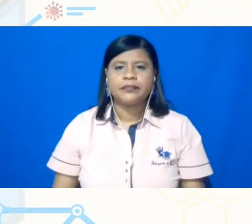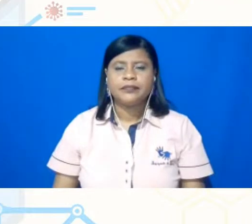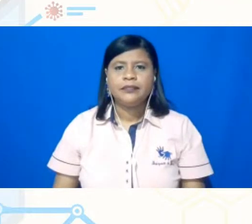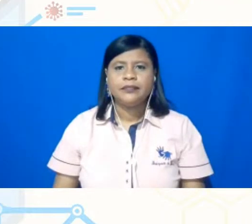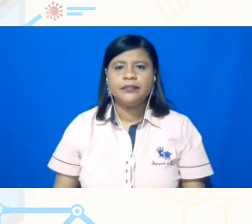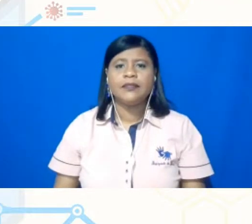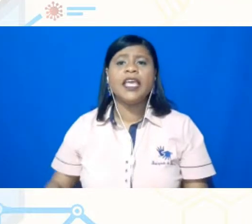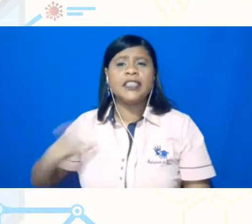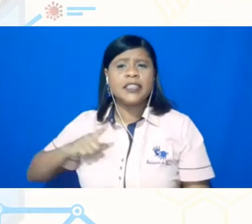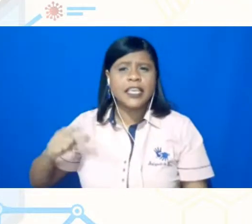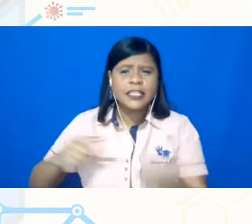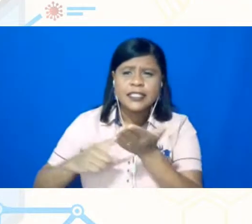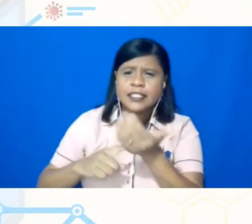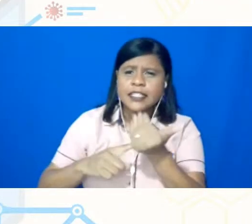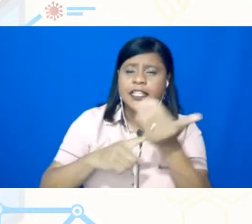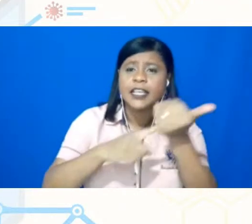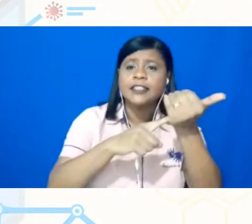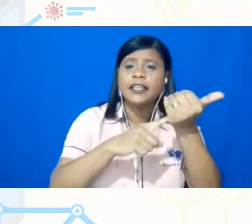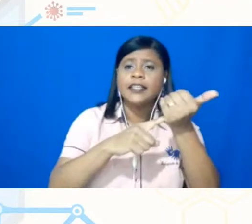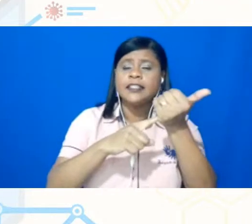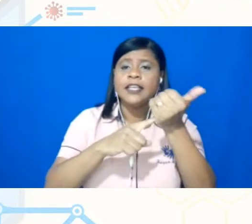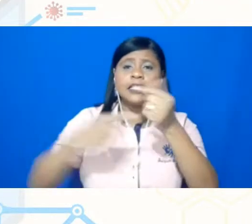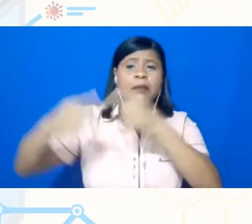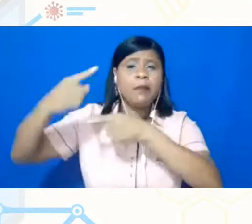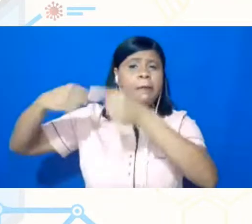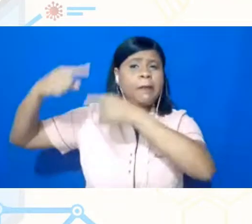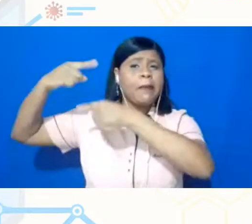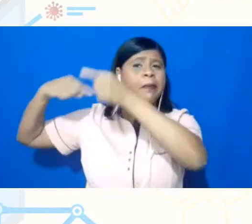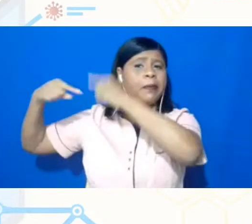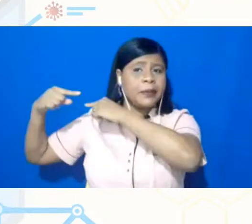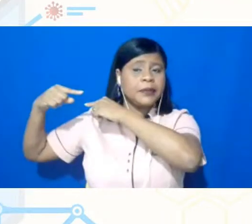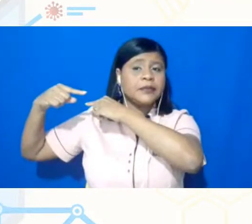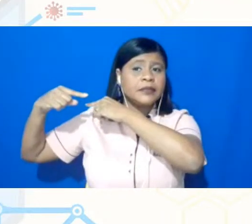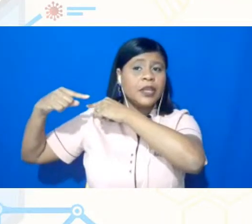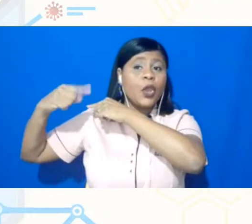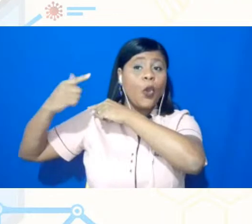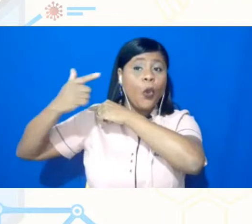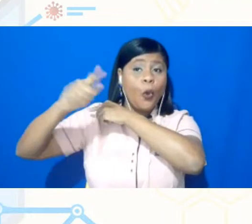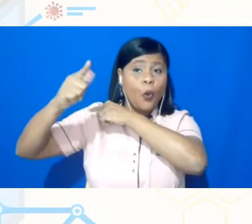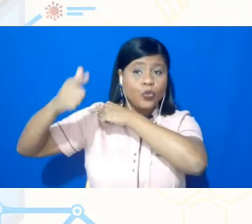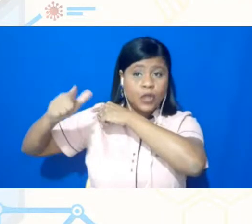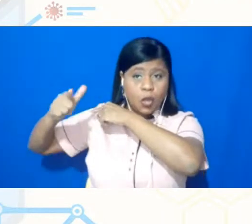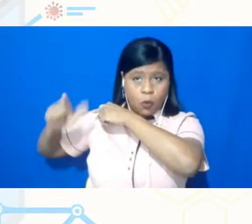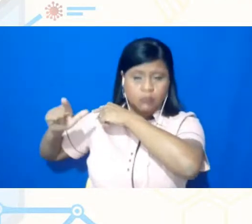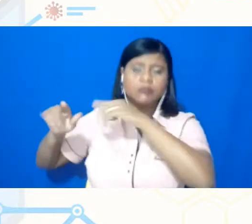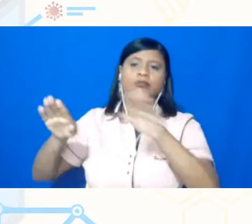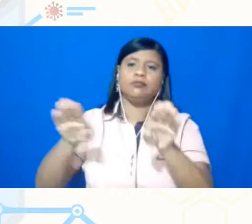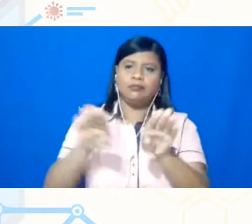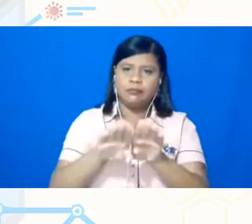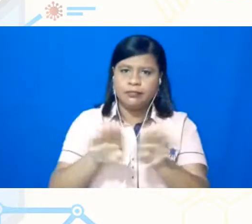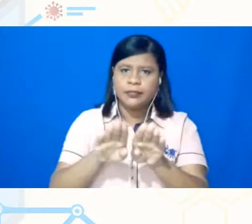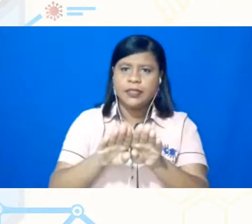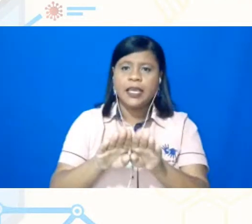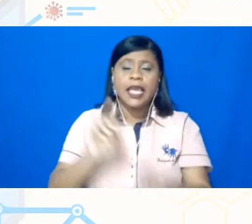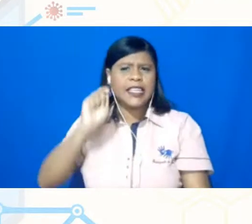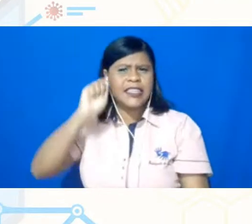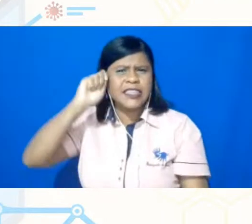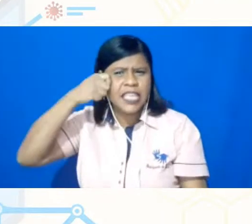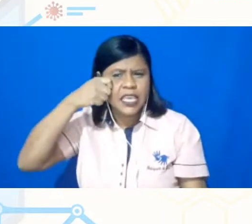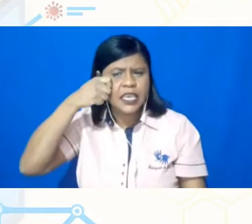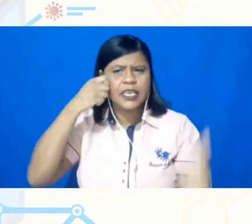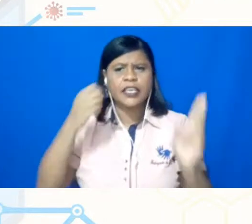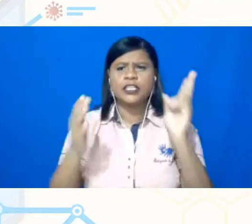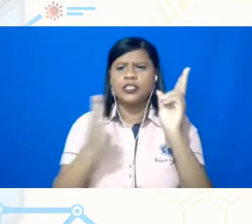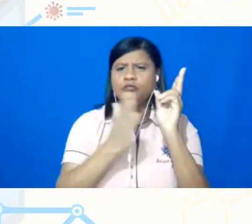tecnologias e ancestralidades, outras ancestralidades, negras, indígenas,